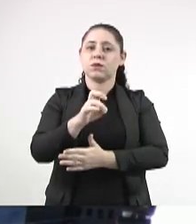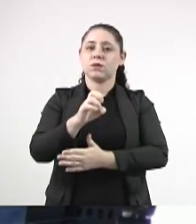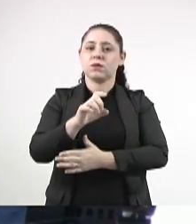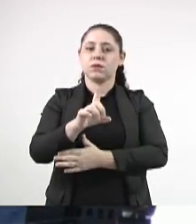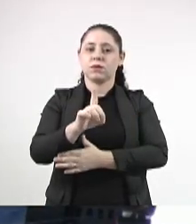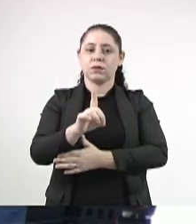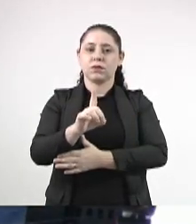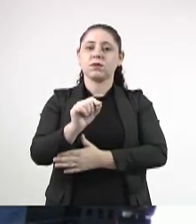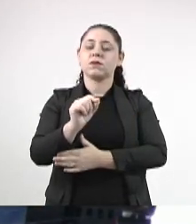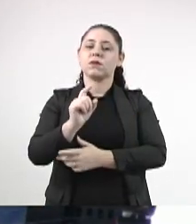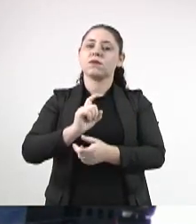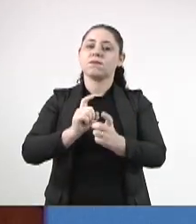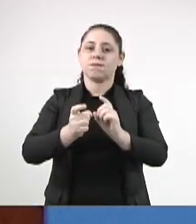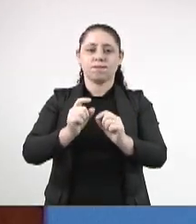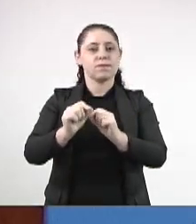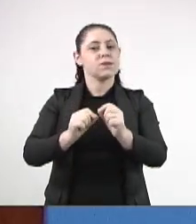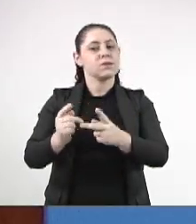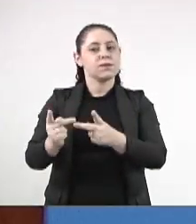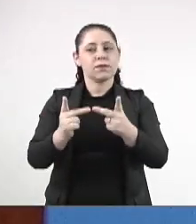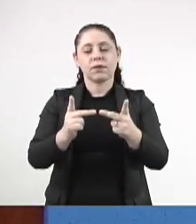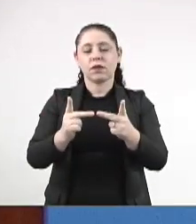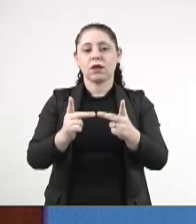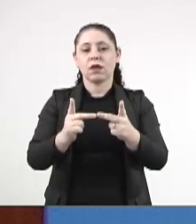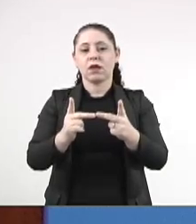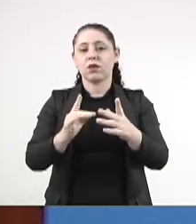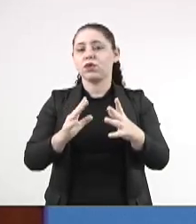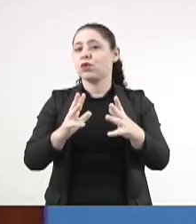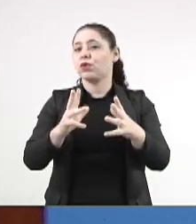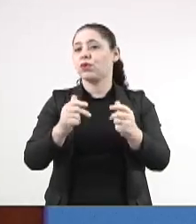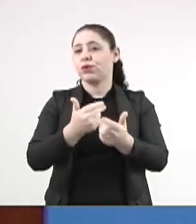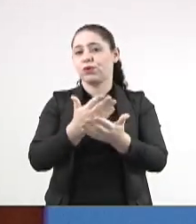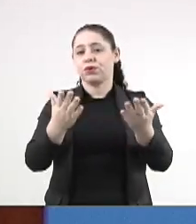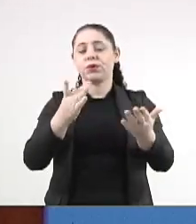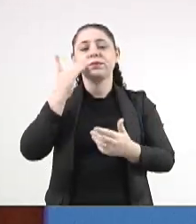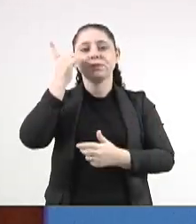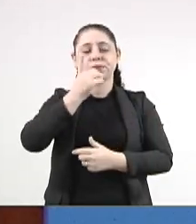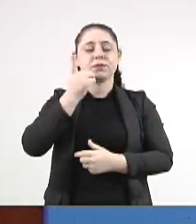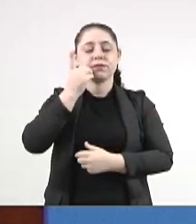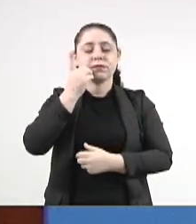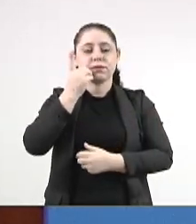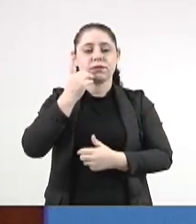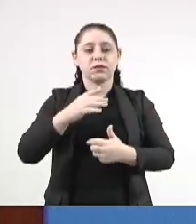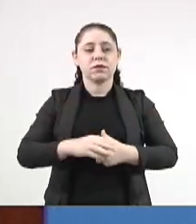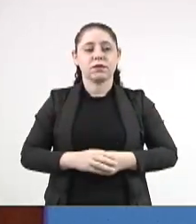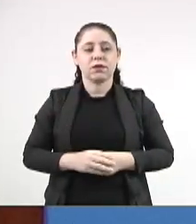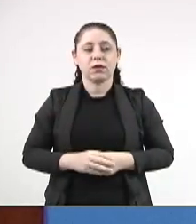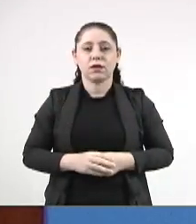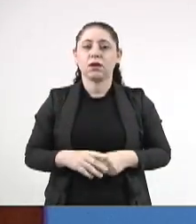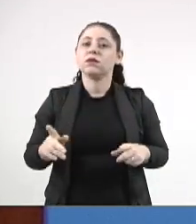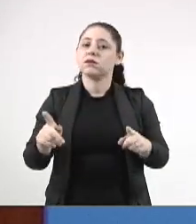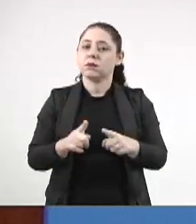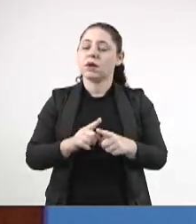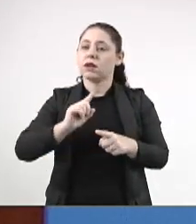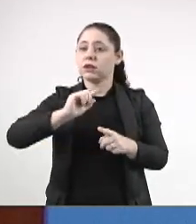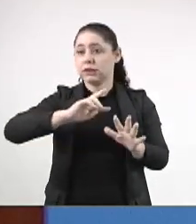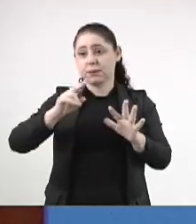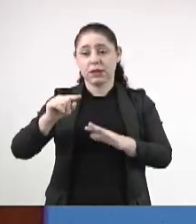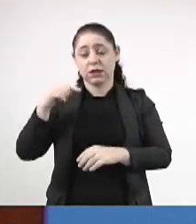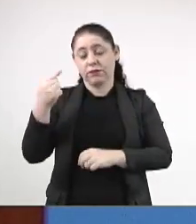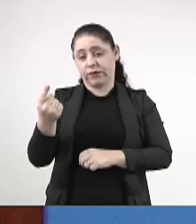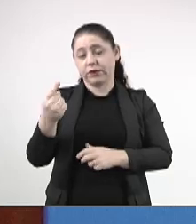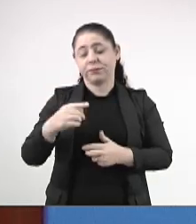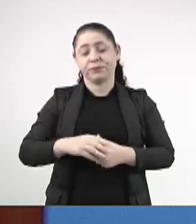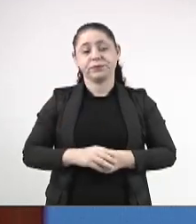Obviamente que essa reunião, o convite é extensivo a todos os deputados e deputadas. E, na próxima semana,